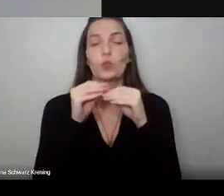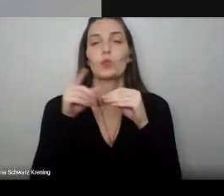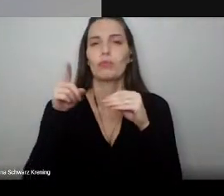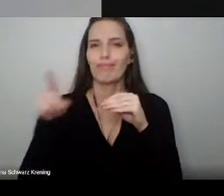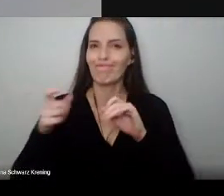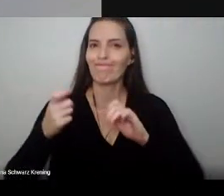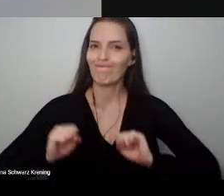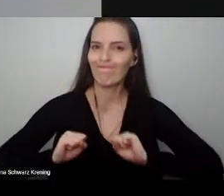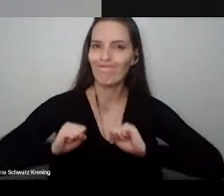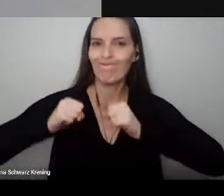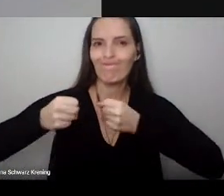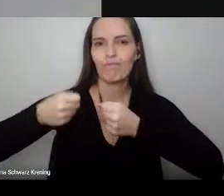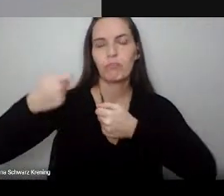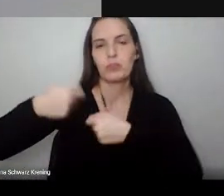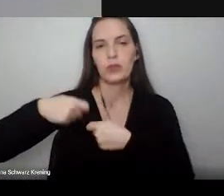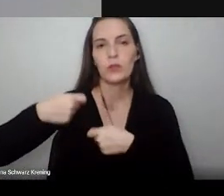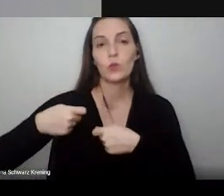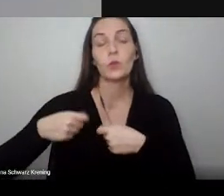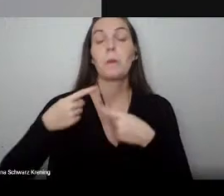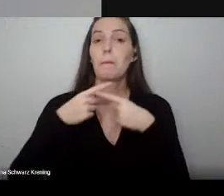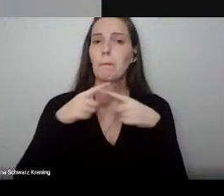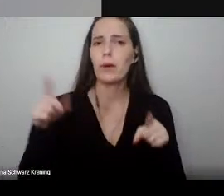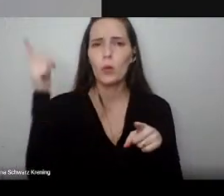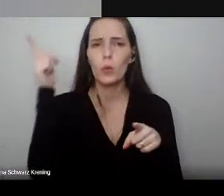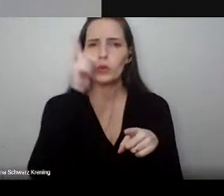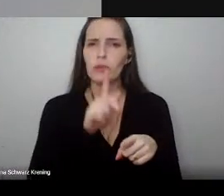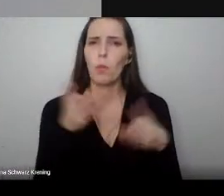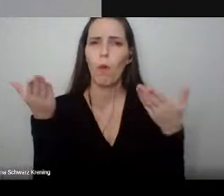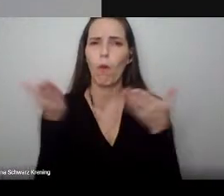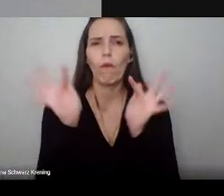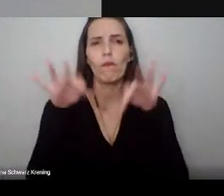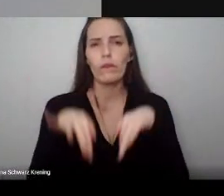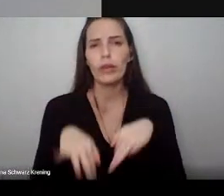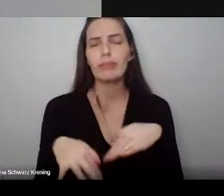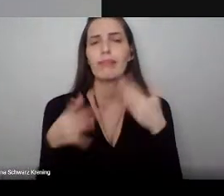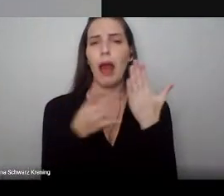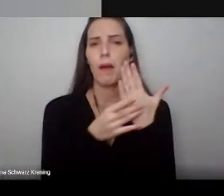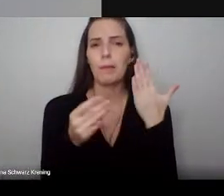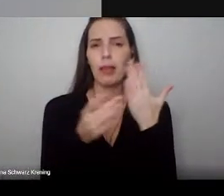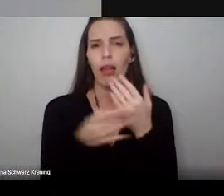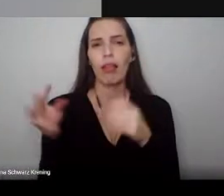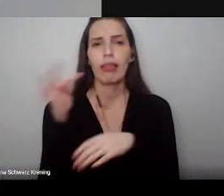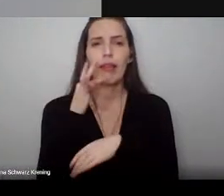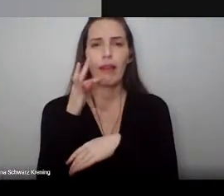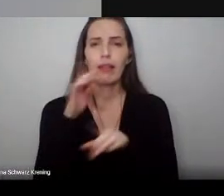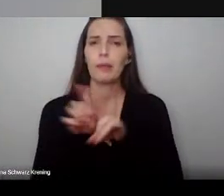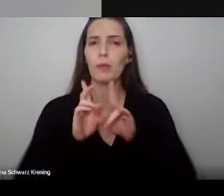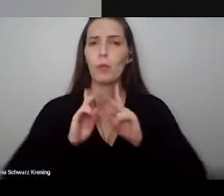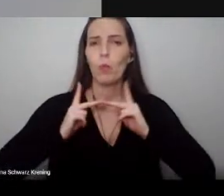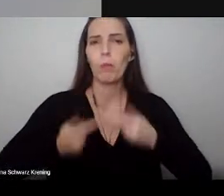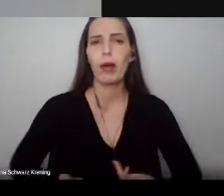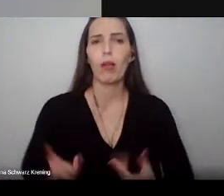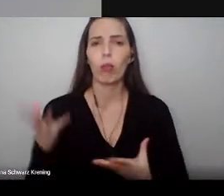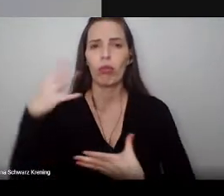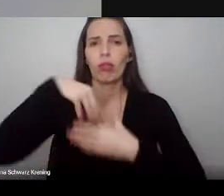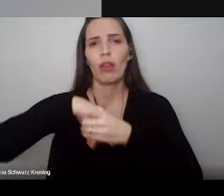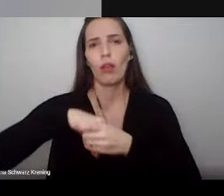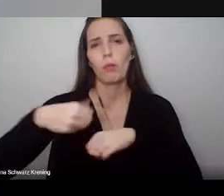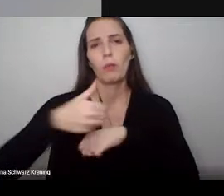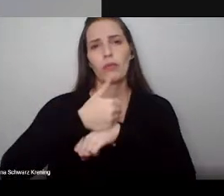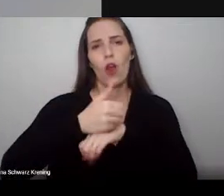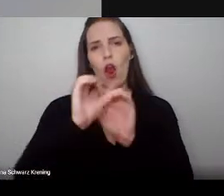todas as habilidades técnicas e certamente humanísticas para ser uma excelente profissional. Nesse ano de